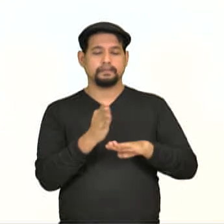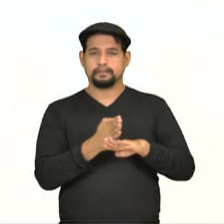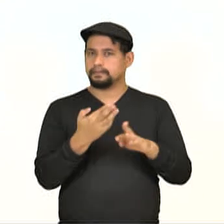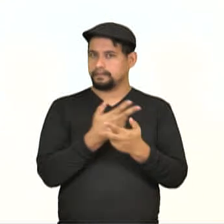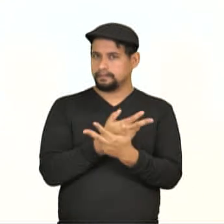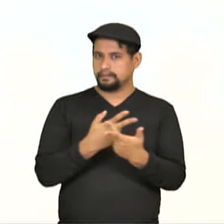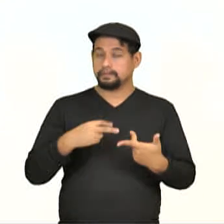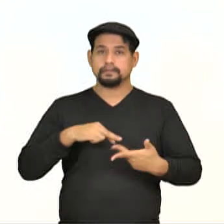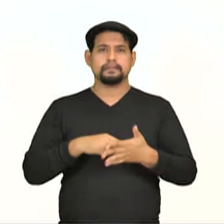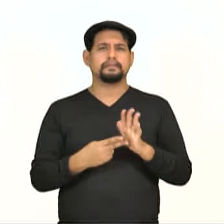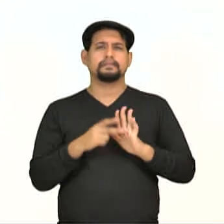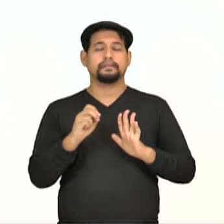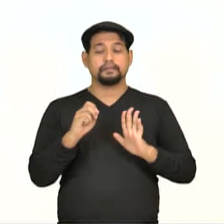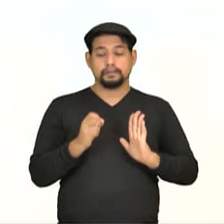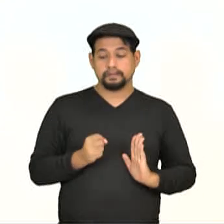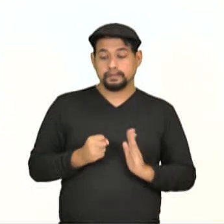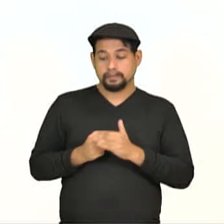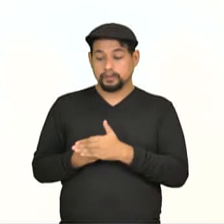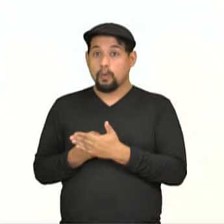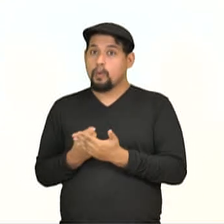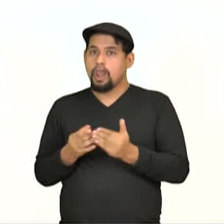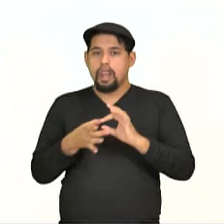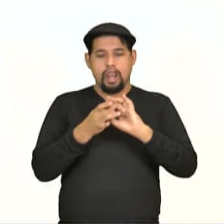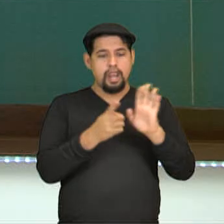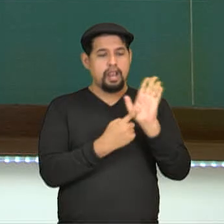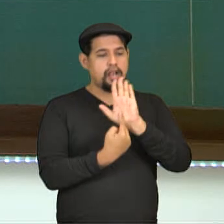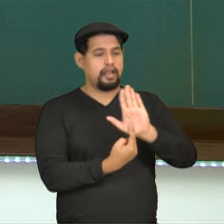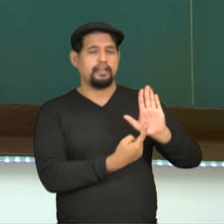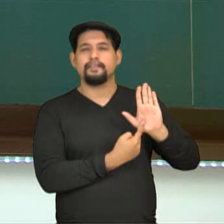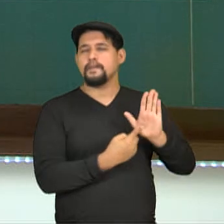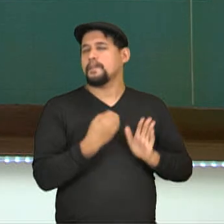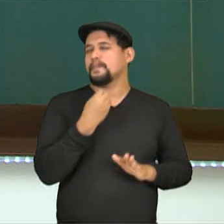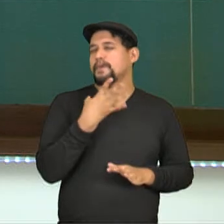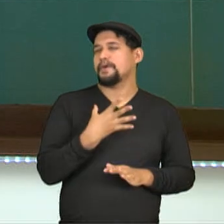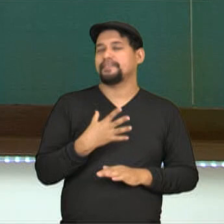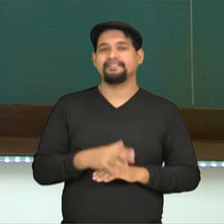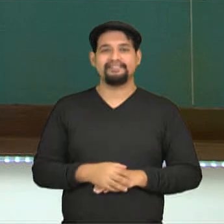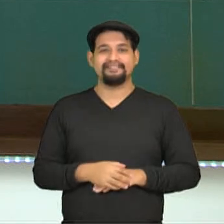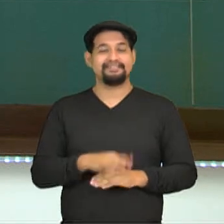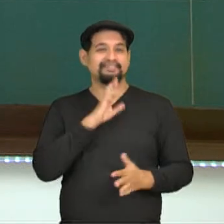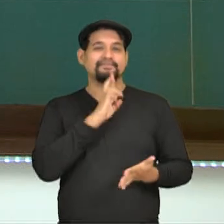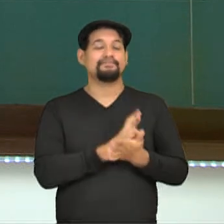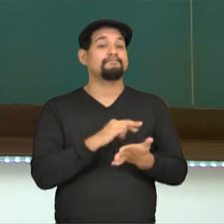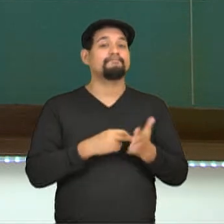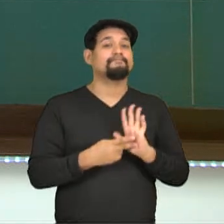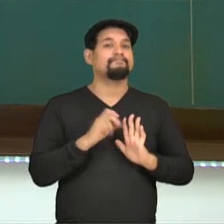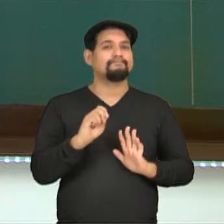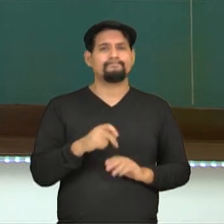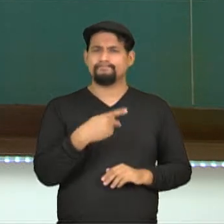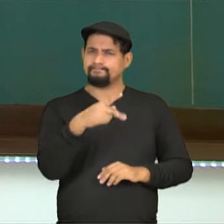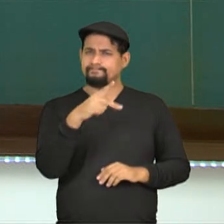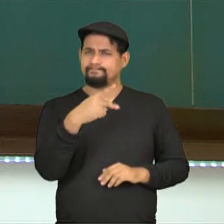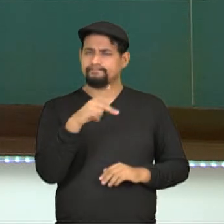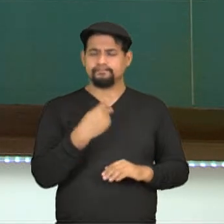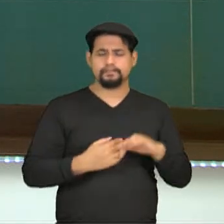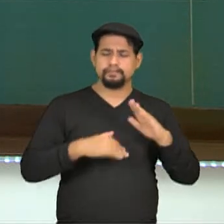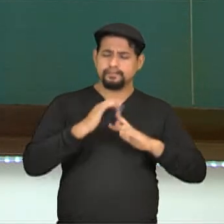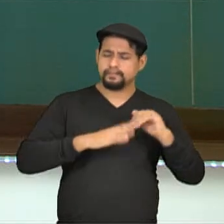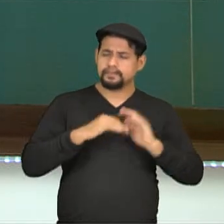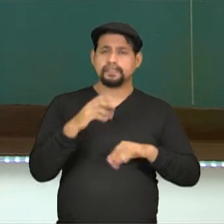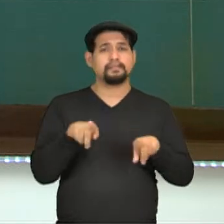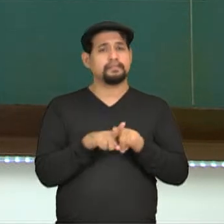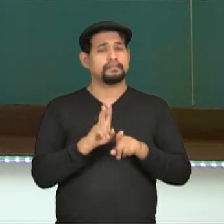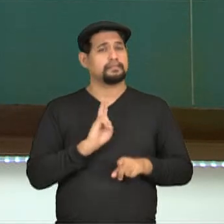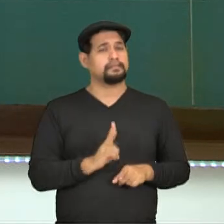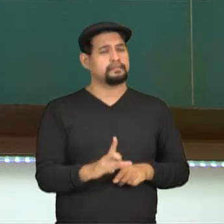e são intrínsecas ou extrínsecamente gratificantes. Então o resultado vai ser da sua própria habilidade e